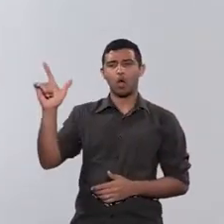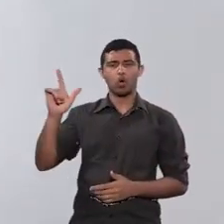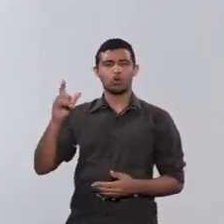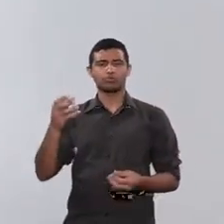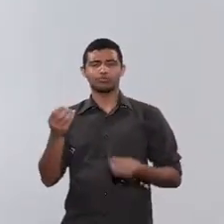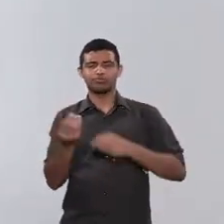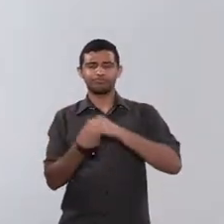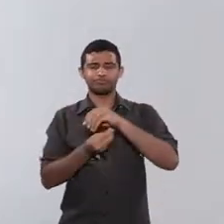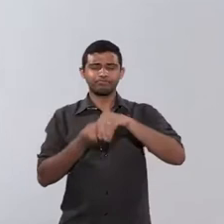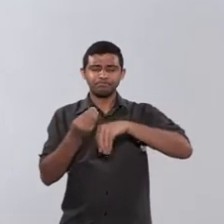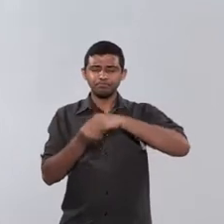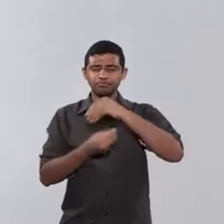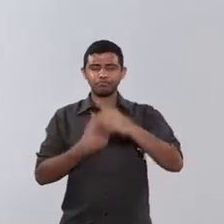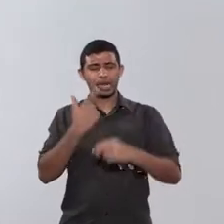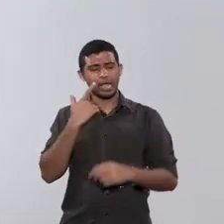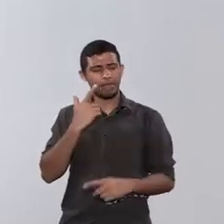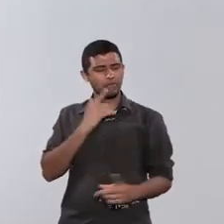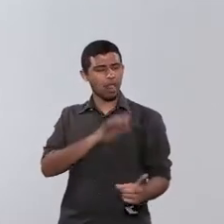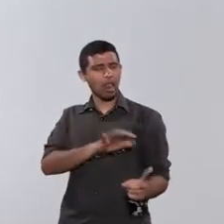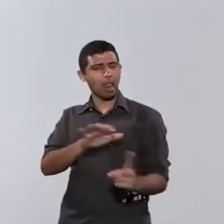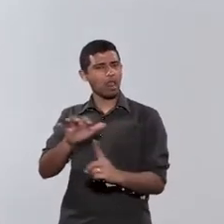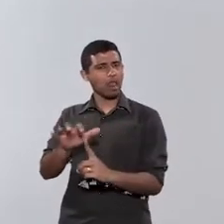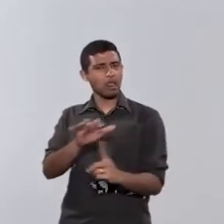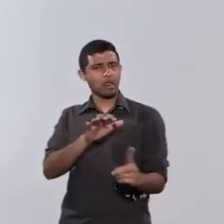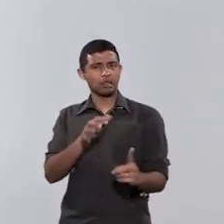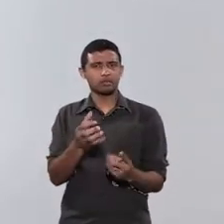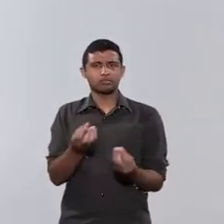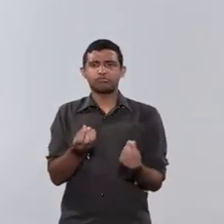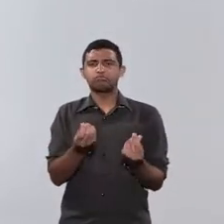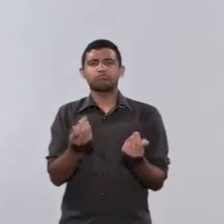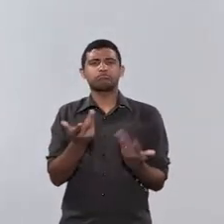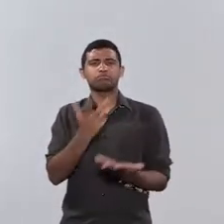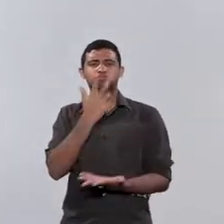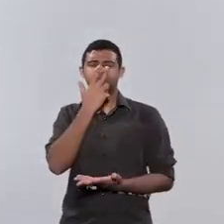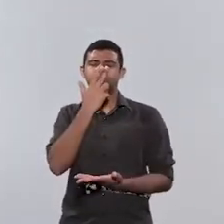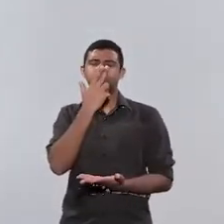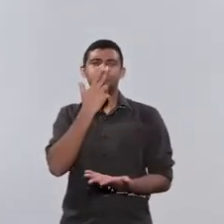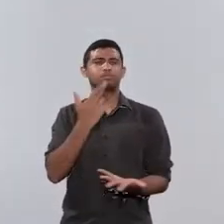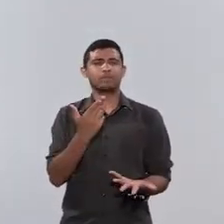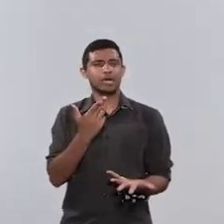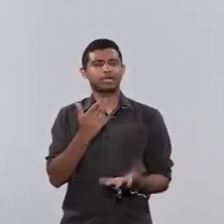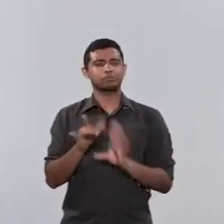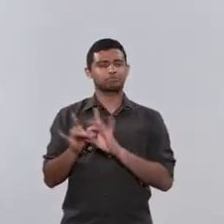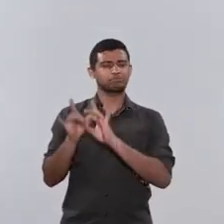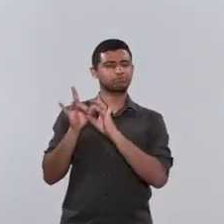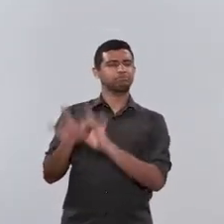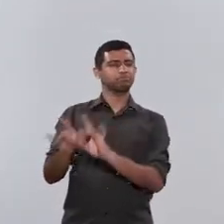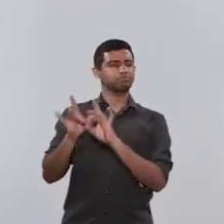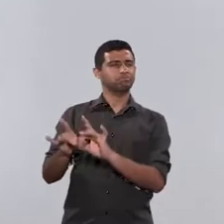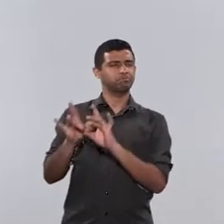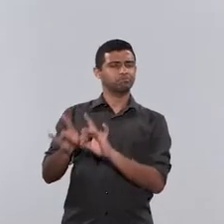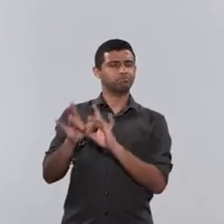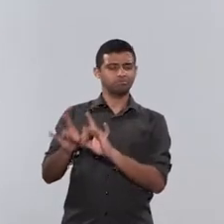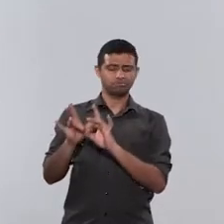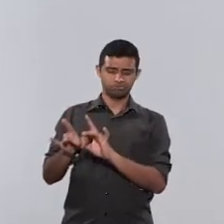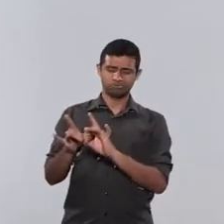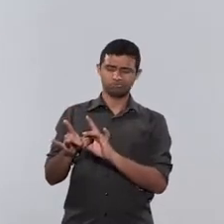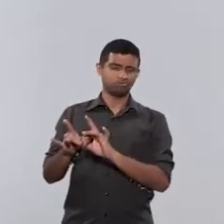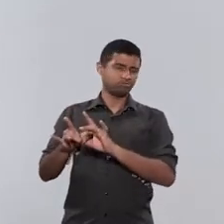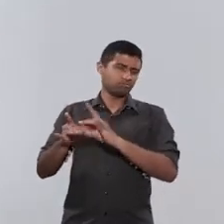o outro genitor torna esse convívio com a criança de uma forma, acho que aliada, de cumplicidade, de